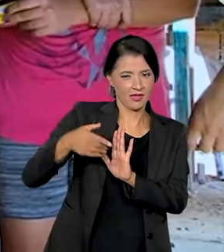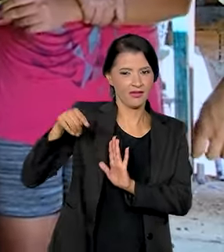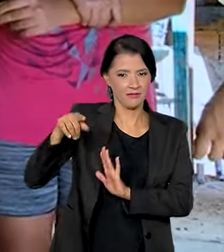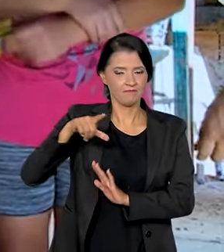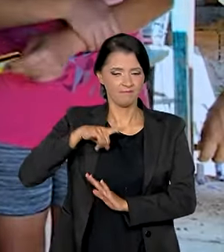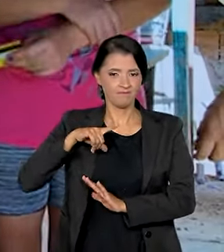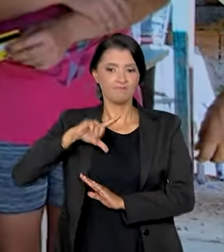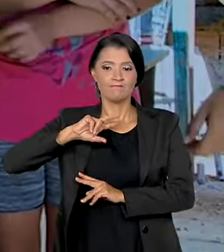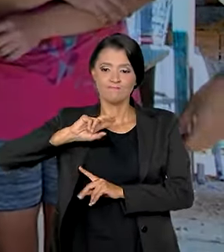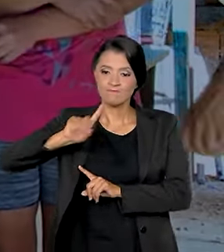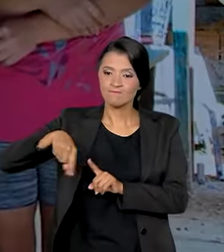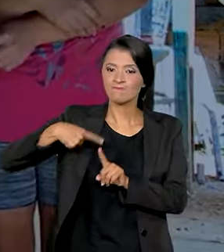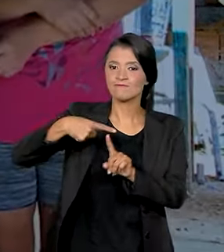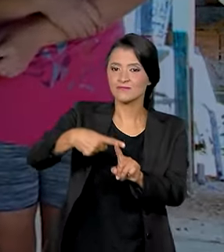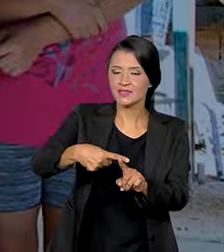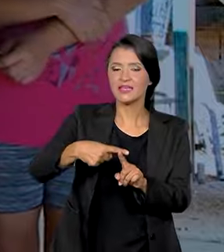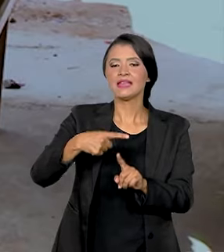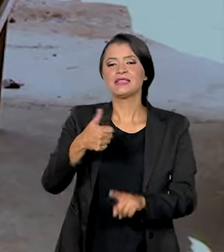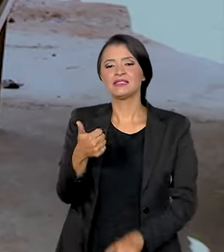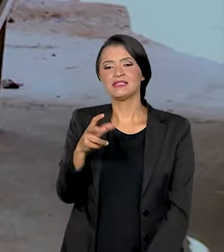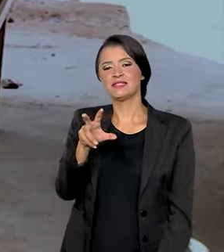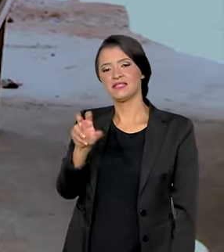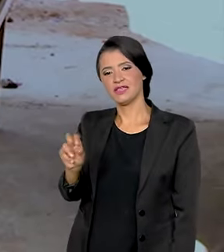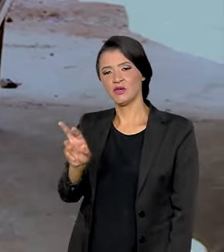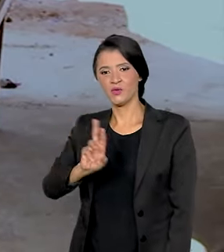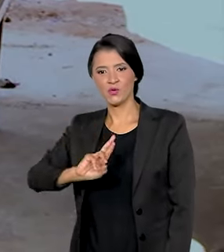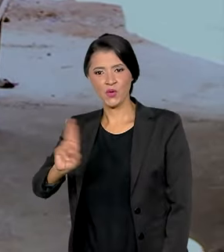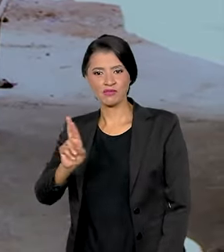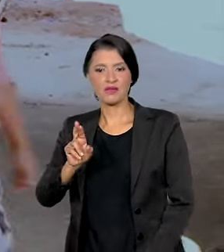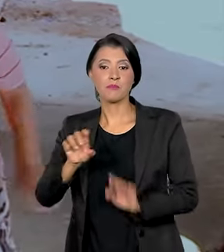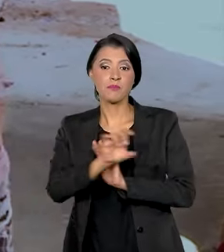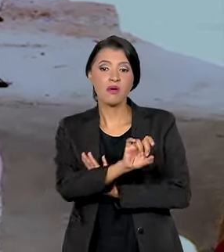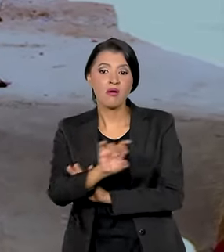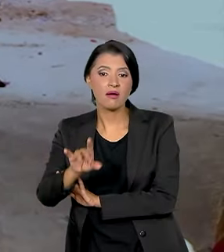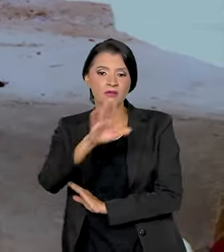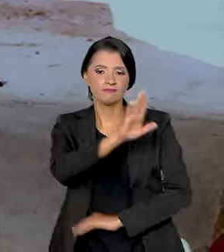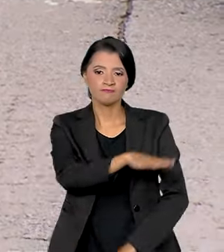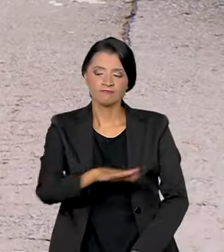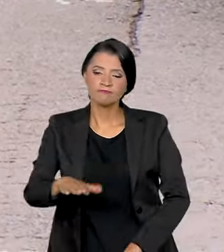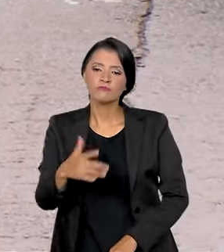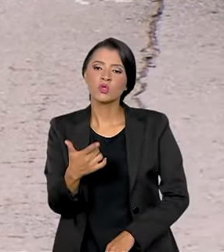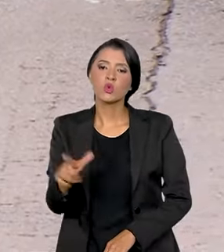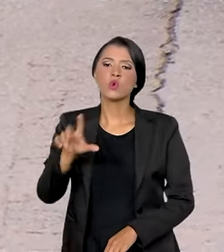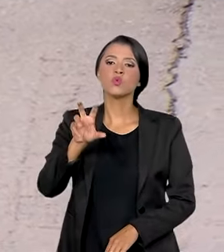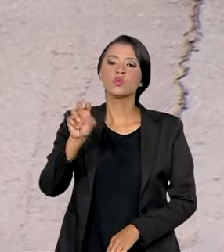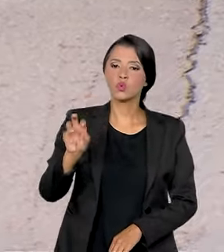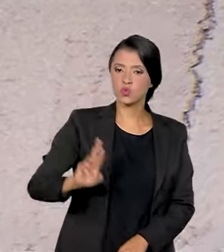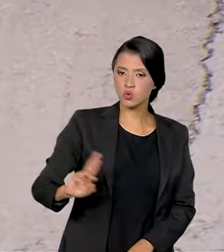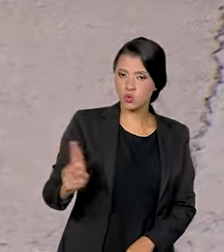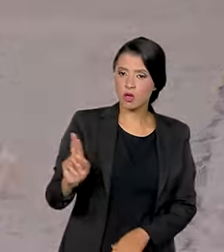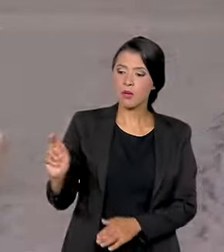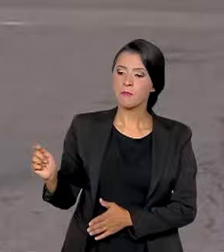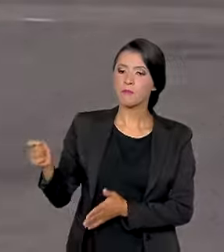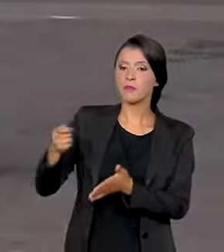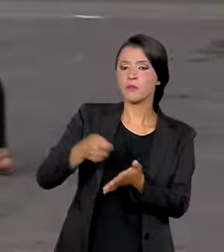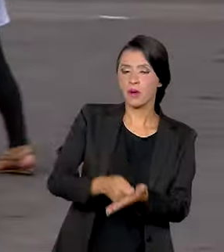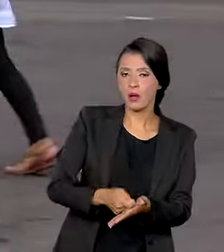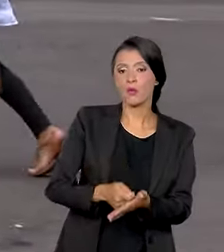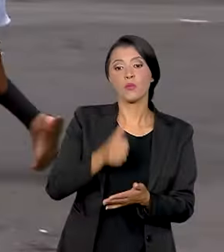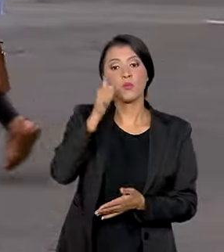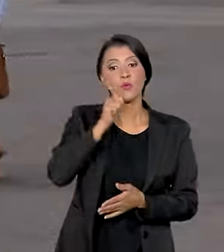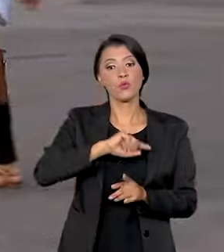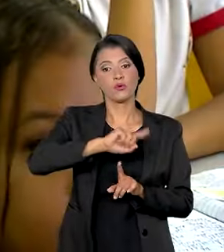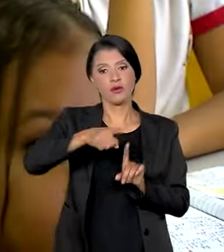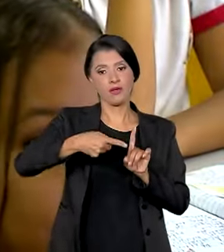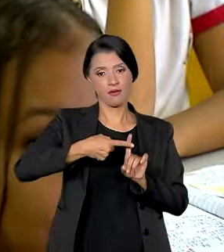recebe um adicional de R 150,00 por criança. Outros R$,00 são pagos para